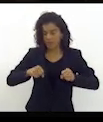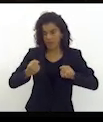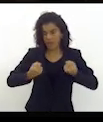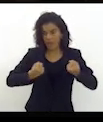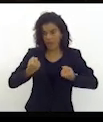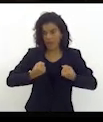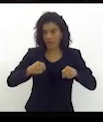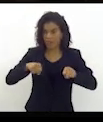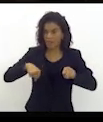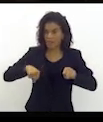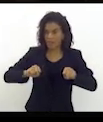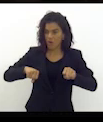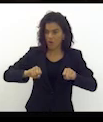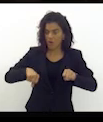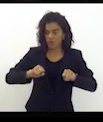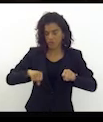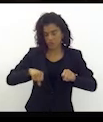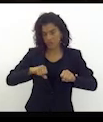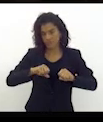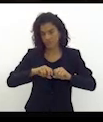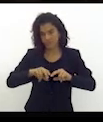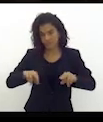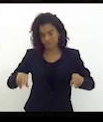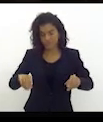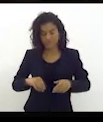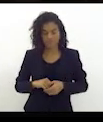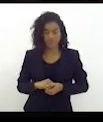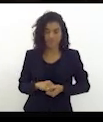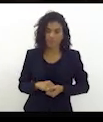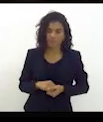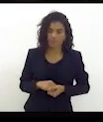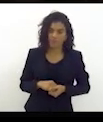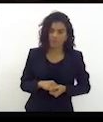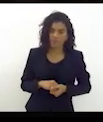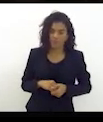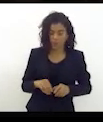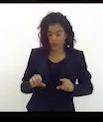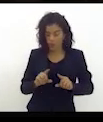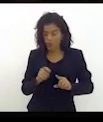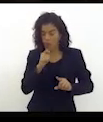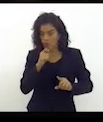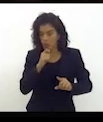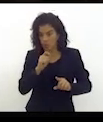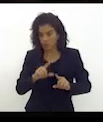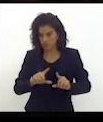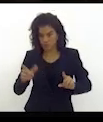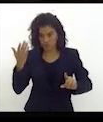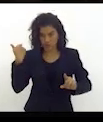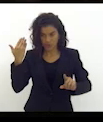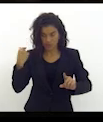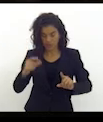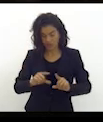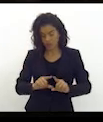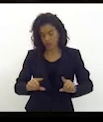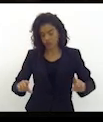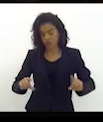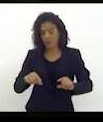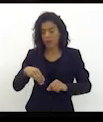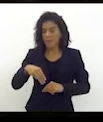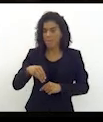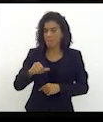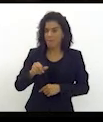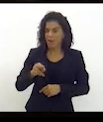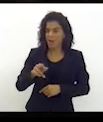se intitula não intitulava não se intitula máfia dos